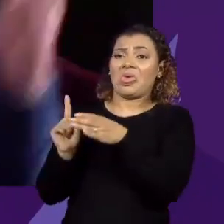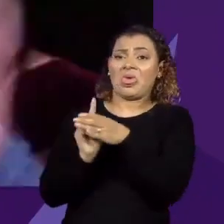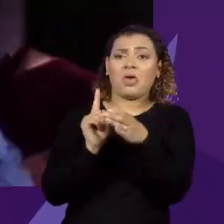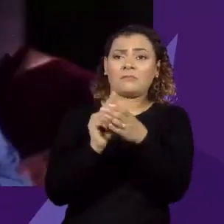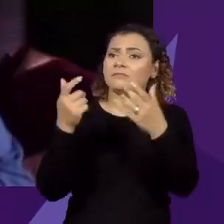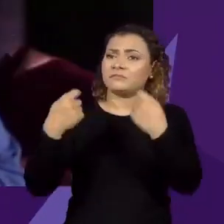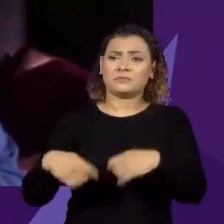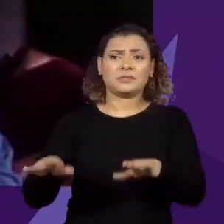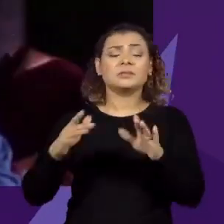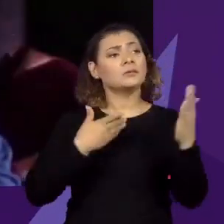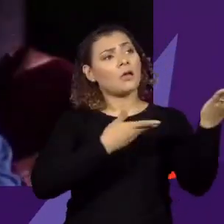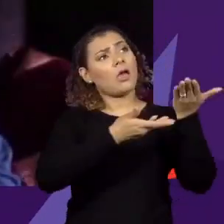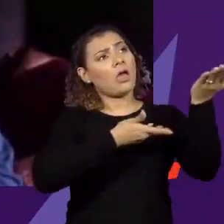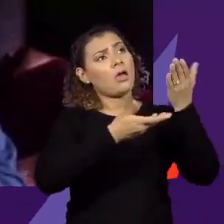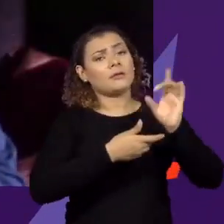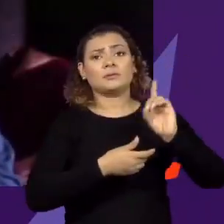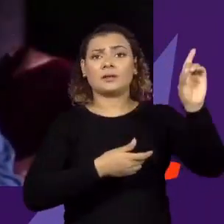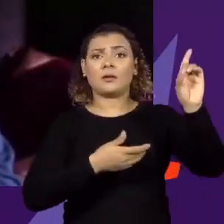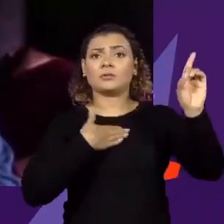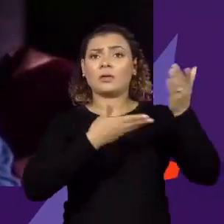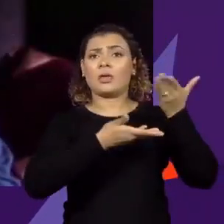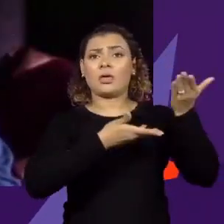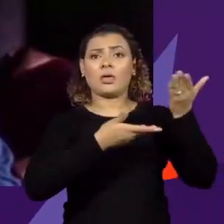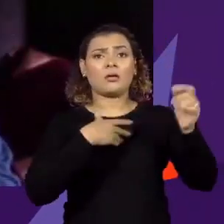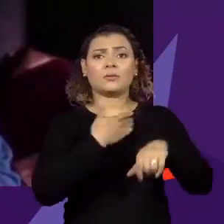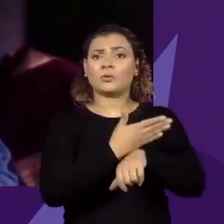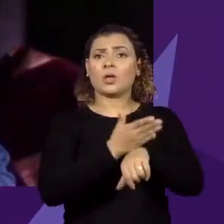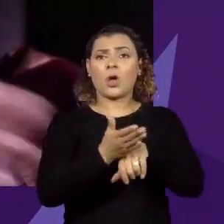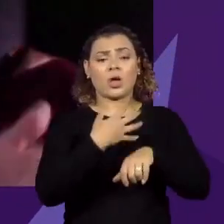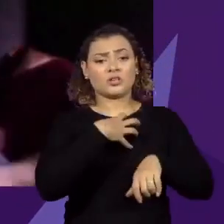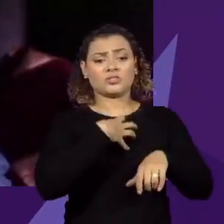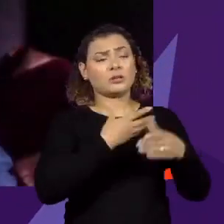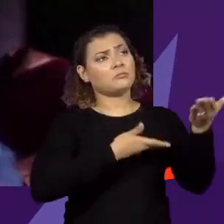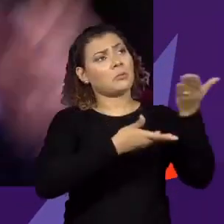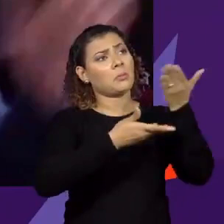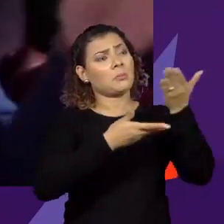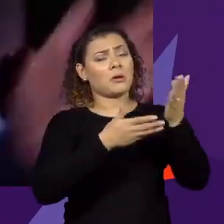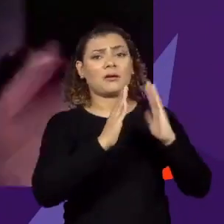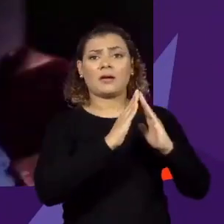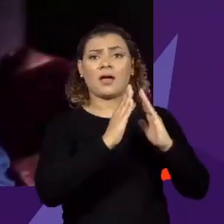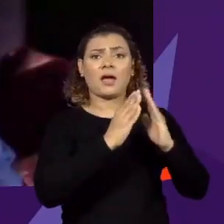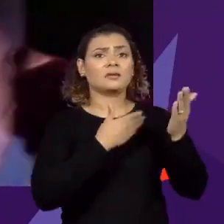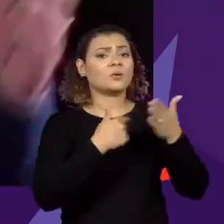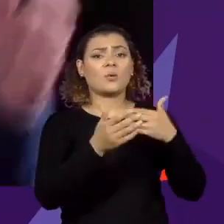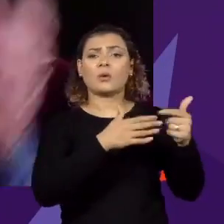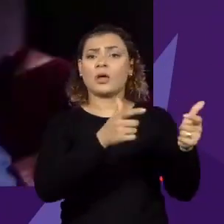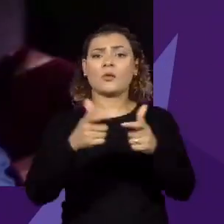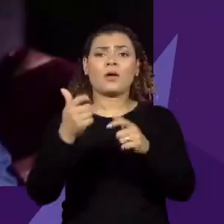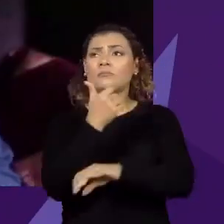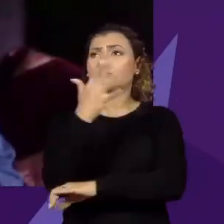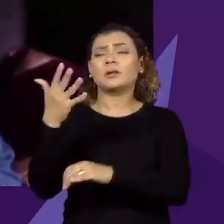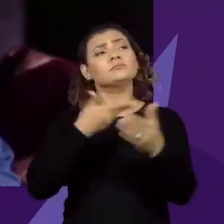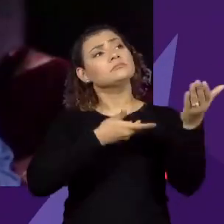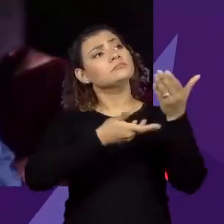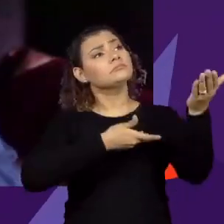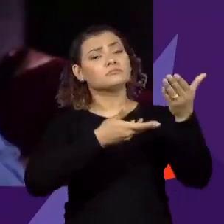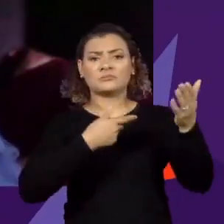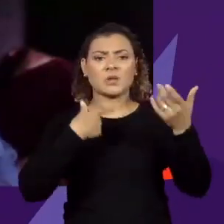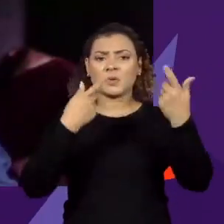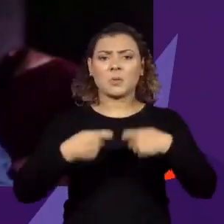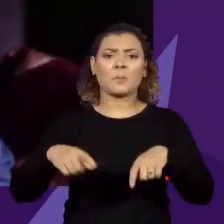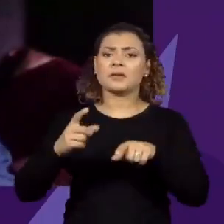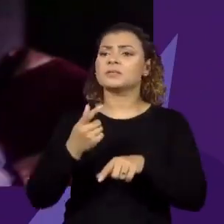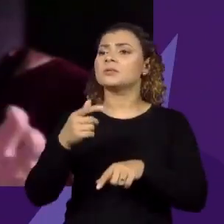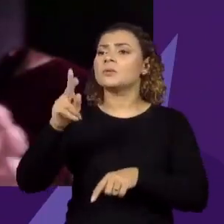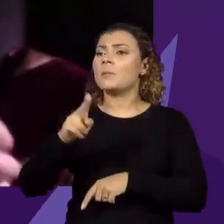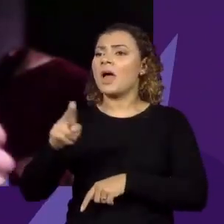comunicar com Deus, o meu Deus eu falo com ele toda hora, do jeito que eu faço aqui em casa, na floresta, eu falo com o mato, eu não preciso de padre,